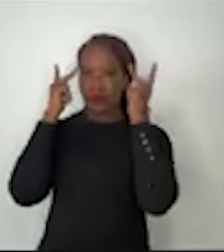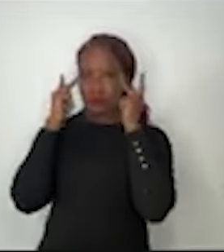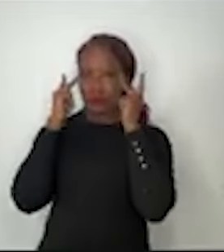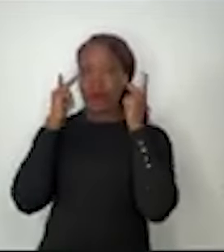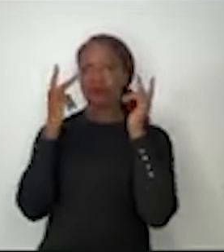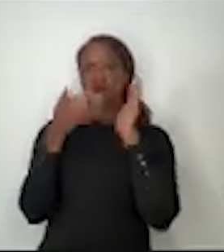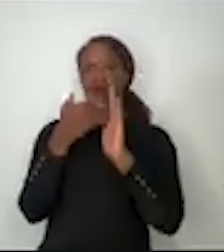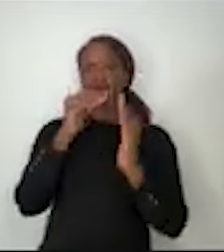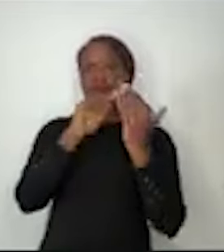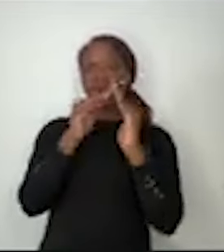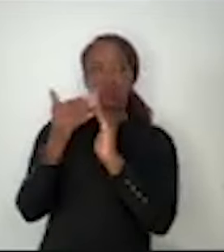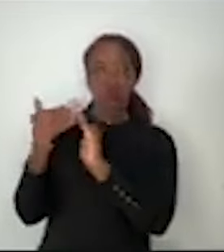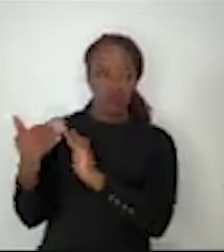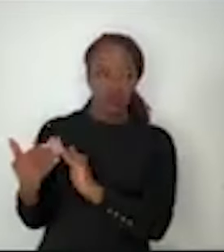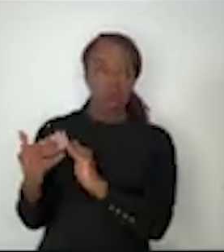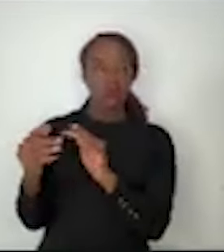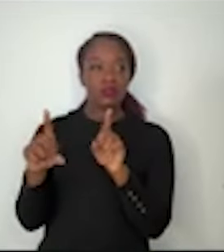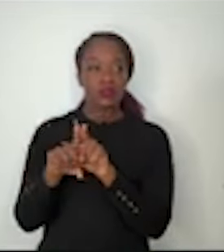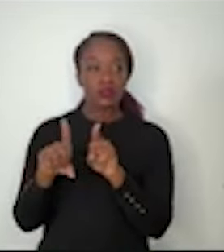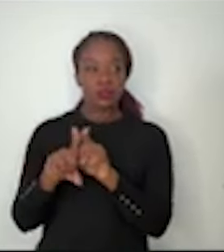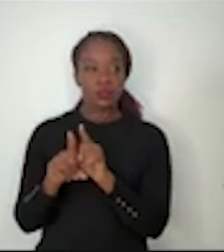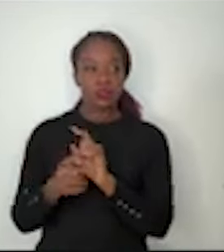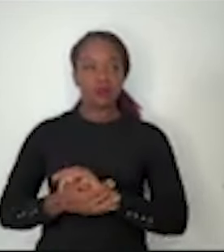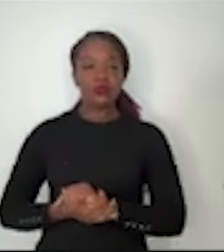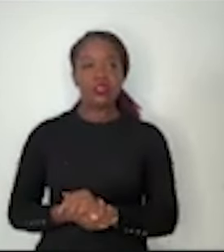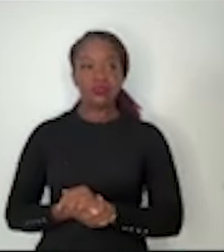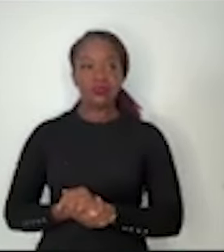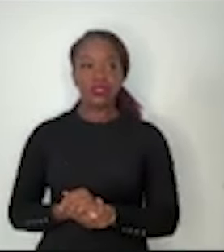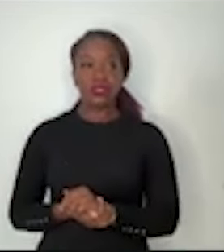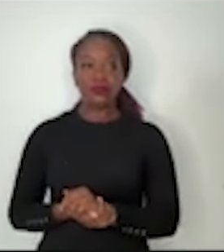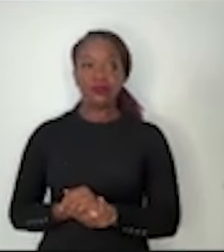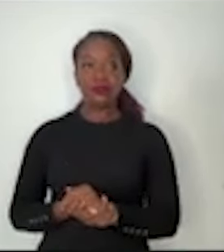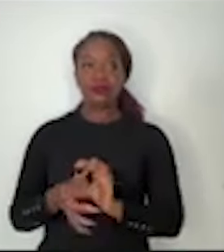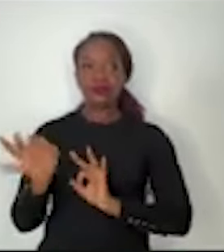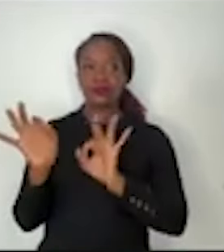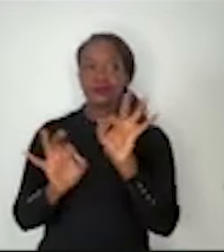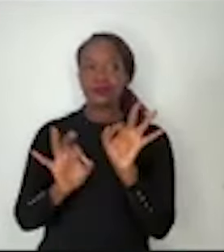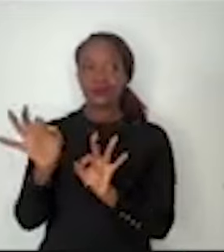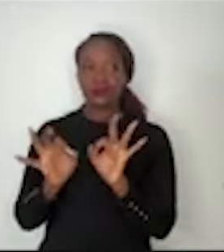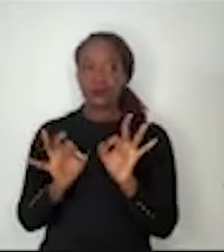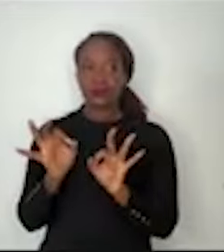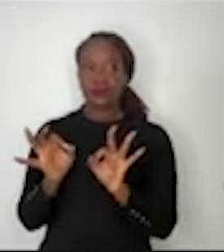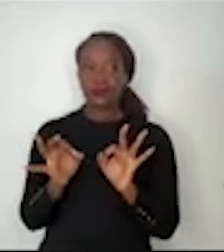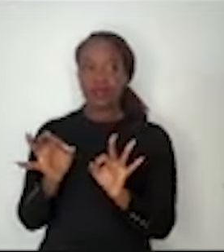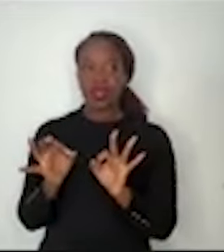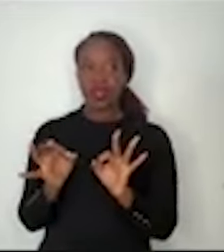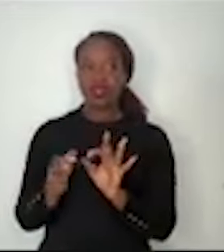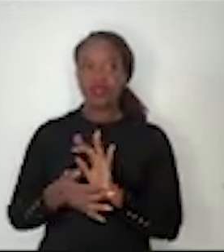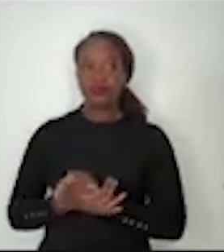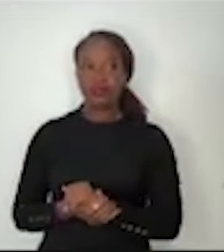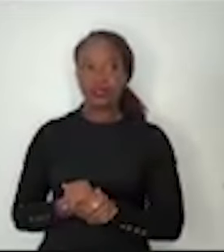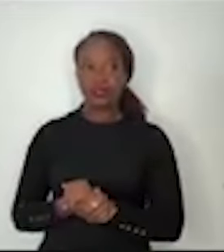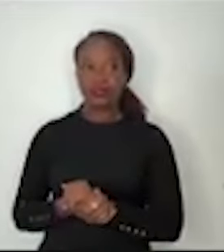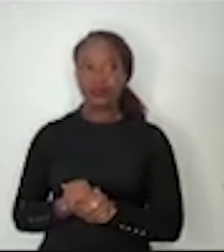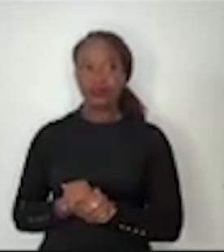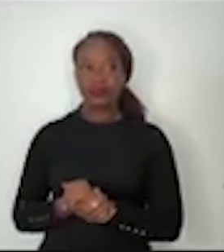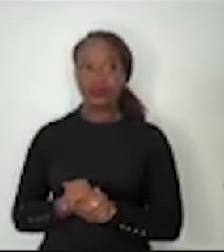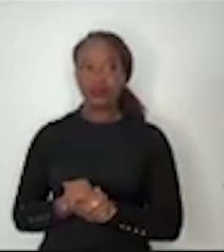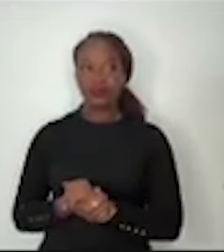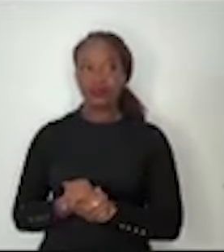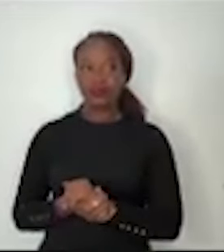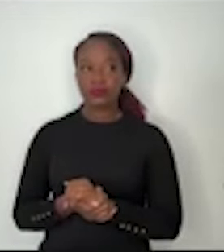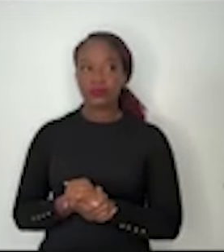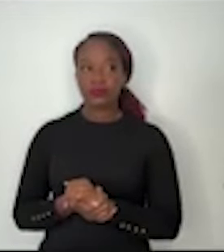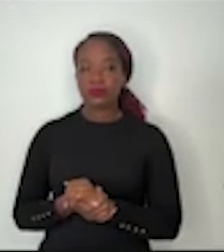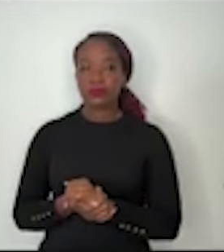urbanização, arborização e retirada das pessoas das situações de rua. Nós ainda